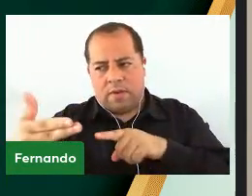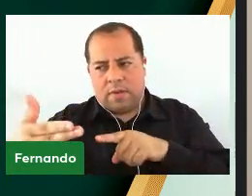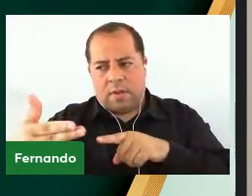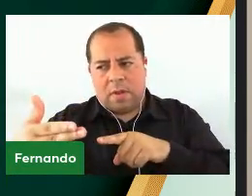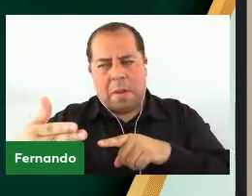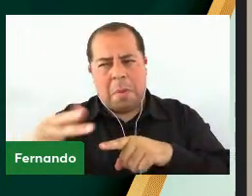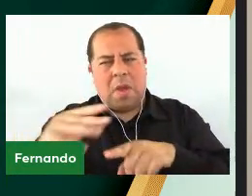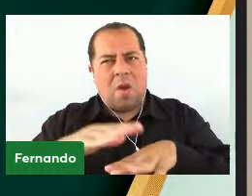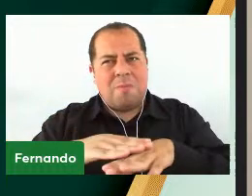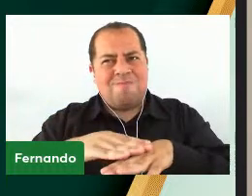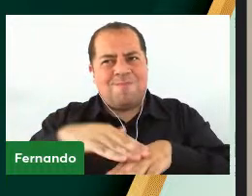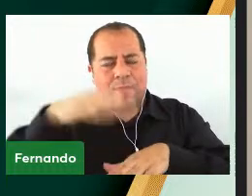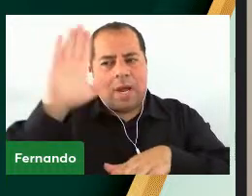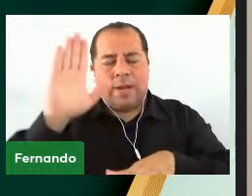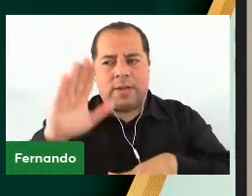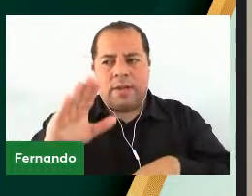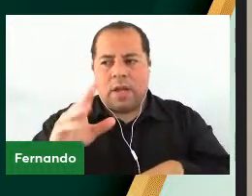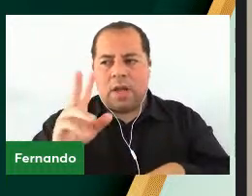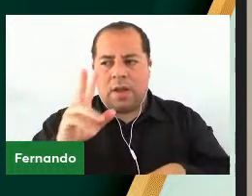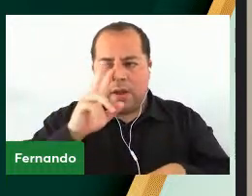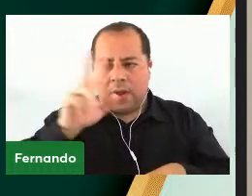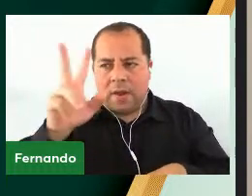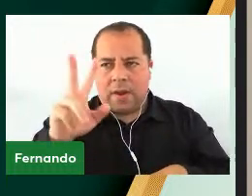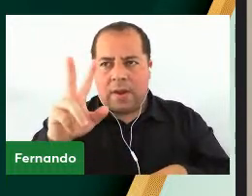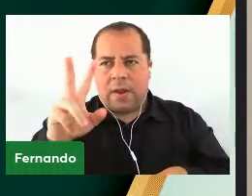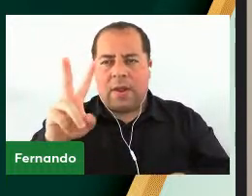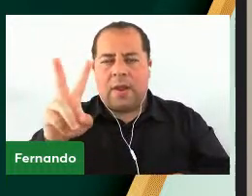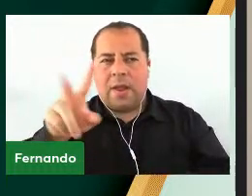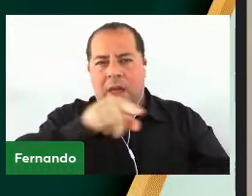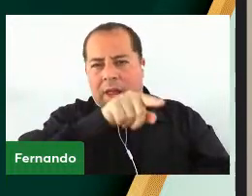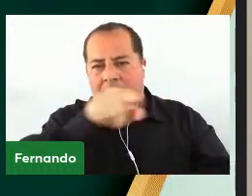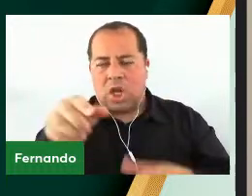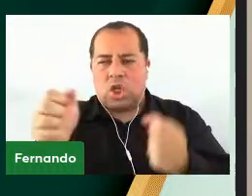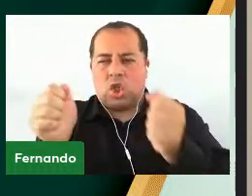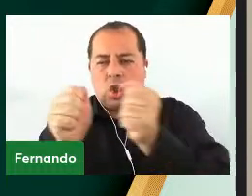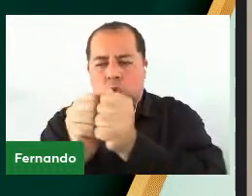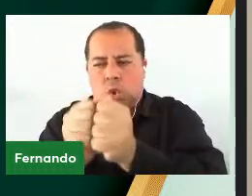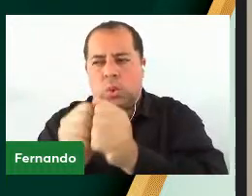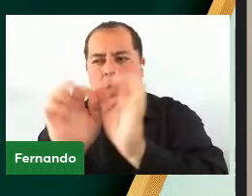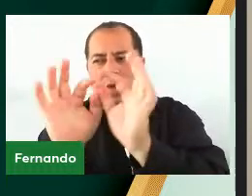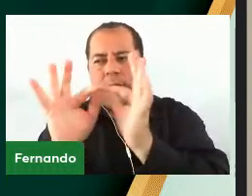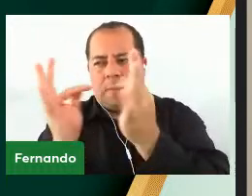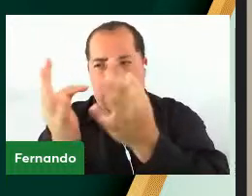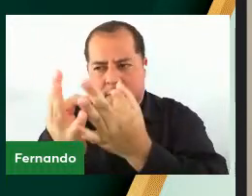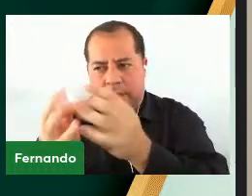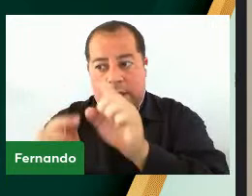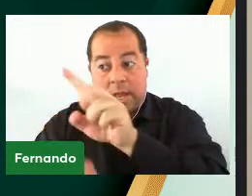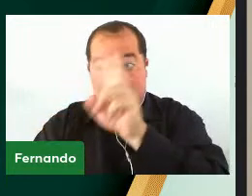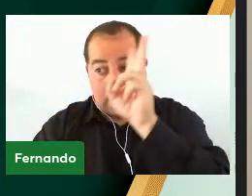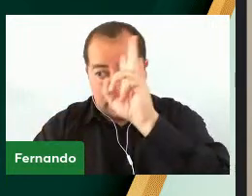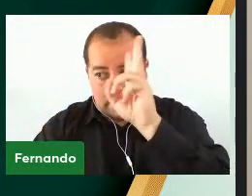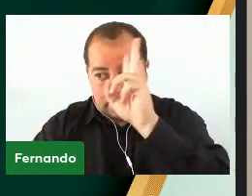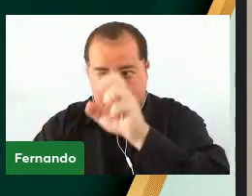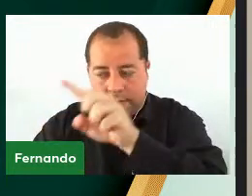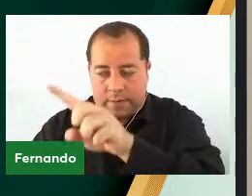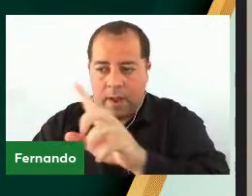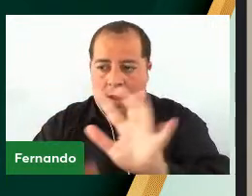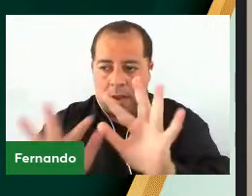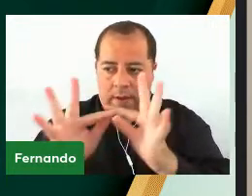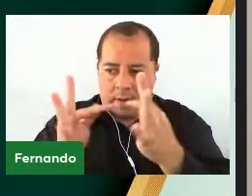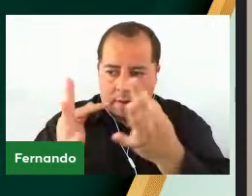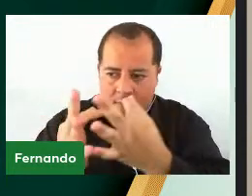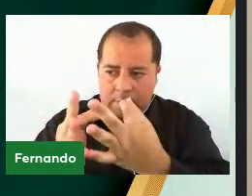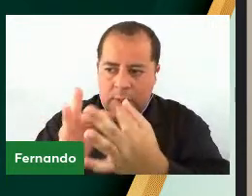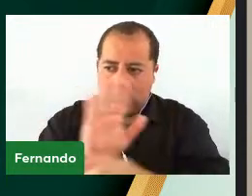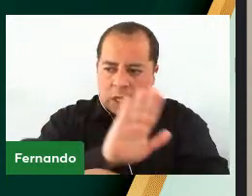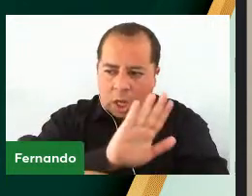algo mais forte Que isso É celebrar A família Lembrem Que para vocês Estarem aqui A família Esteve